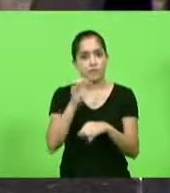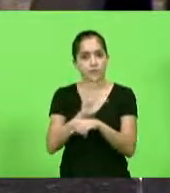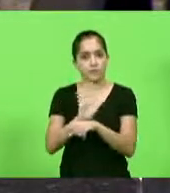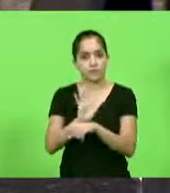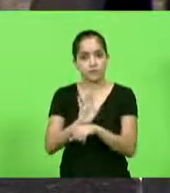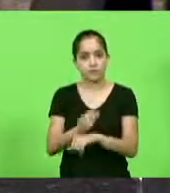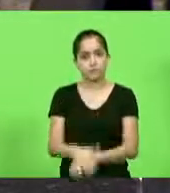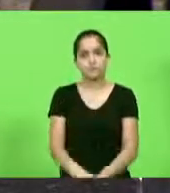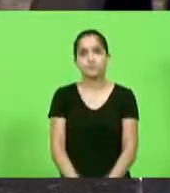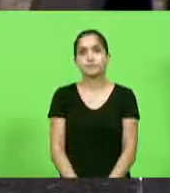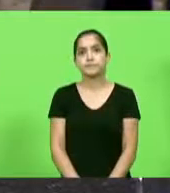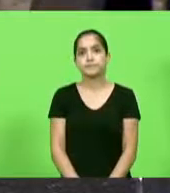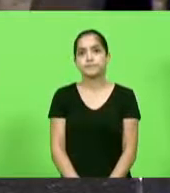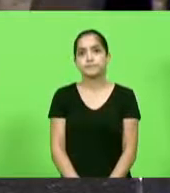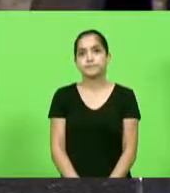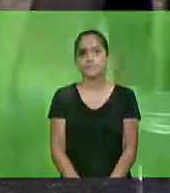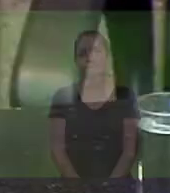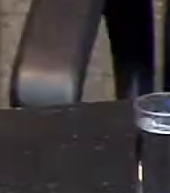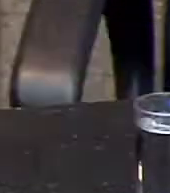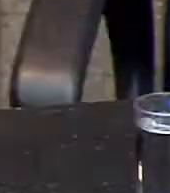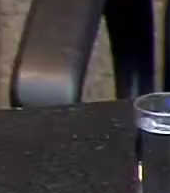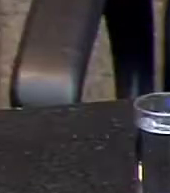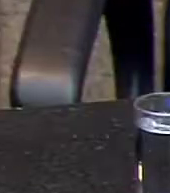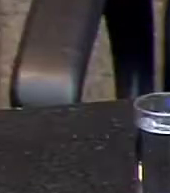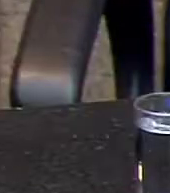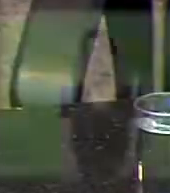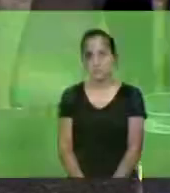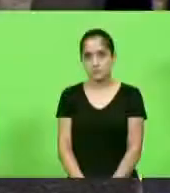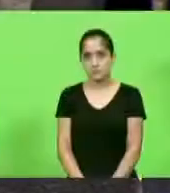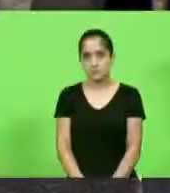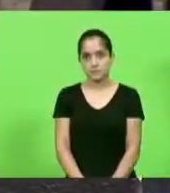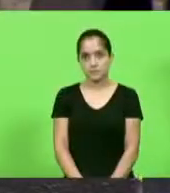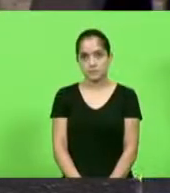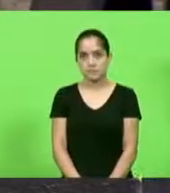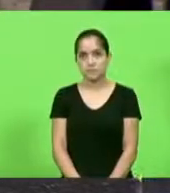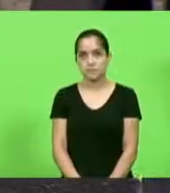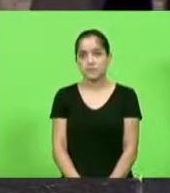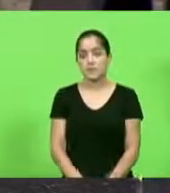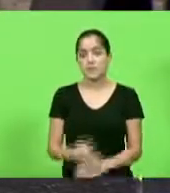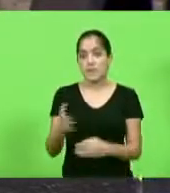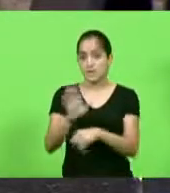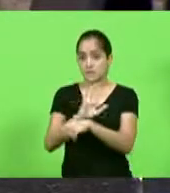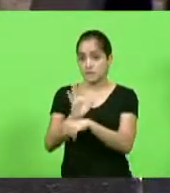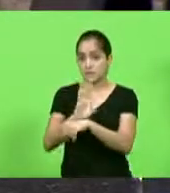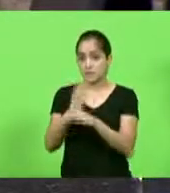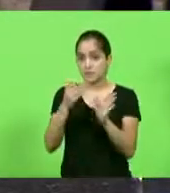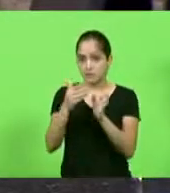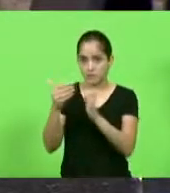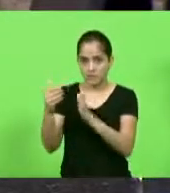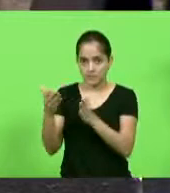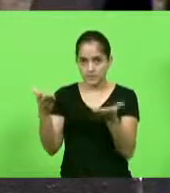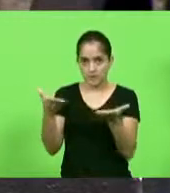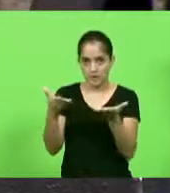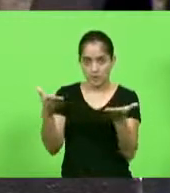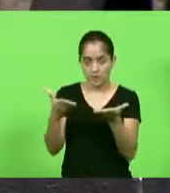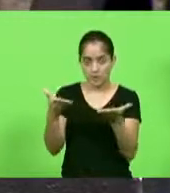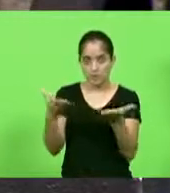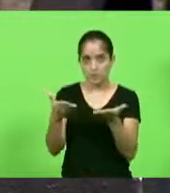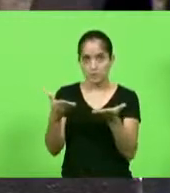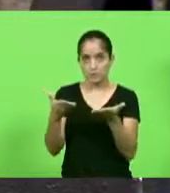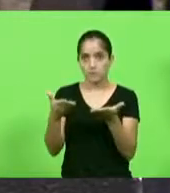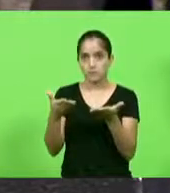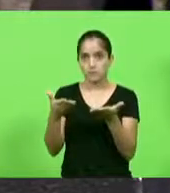vídeo, por favor. Só um pouquinho, espera aí, segura, segura. Este vídeo que eu vou passar para vocês, agora,